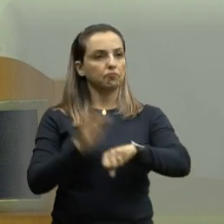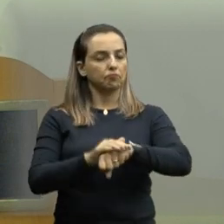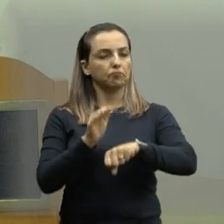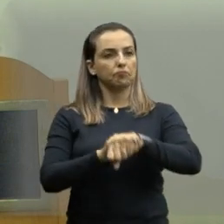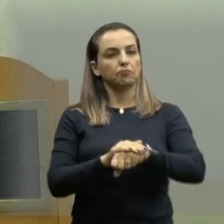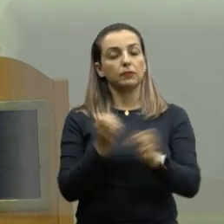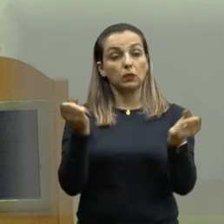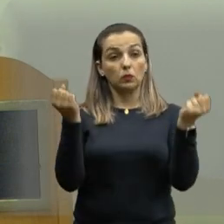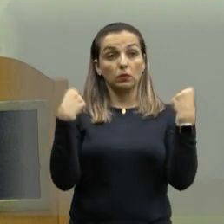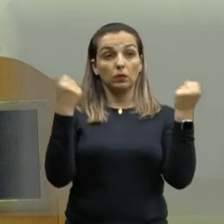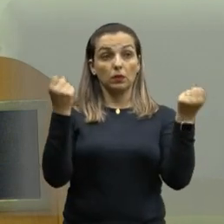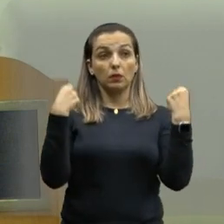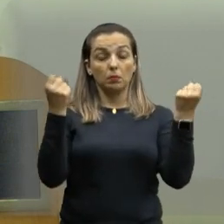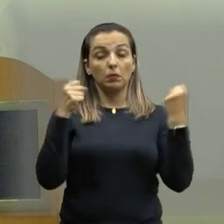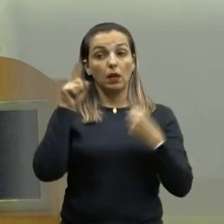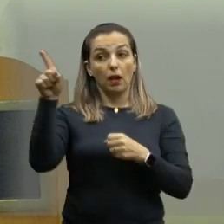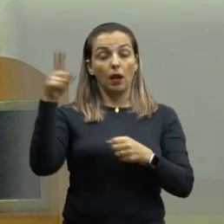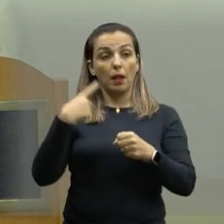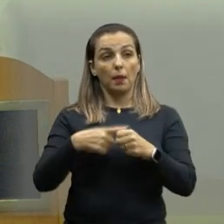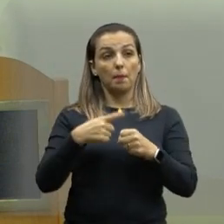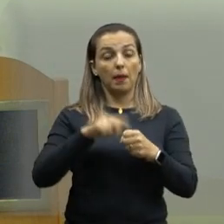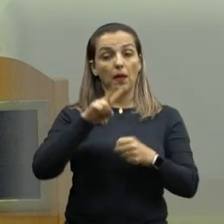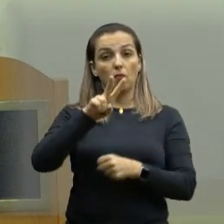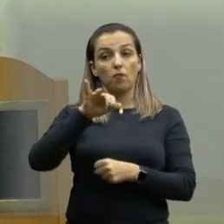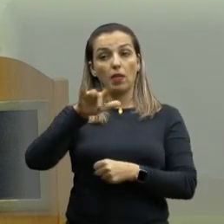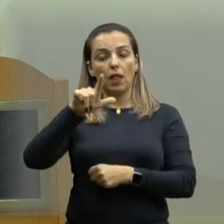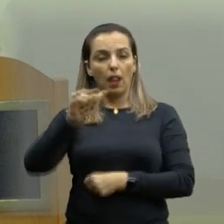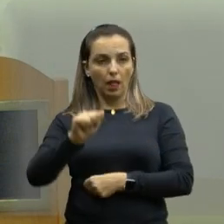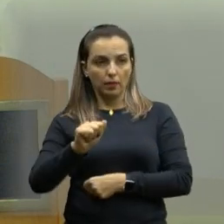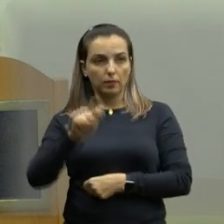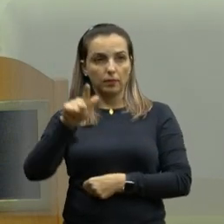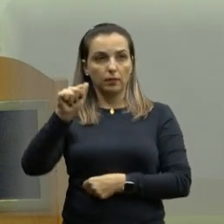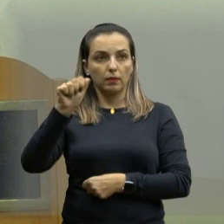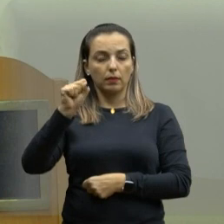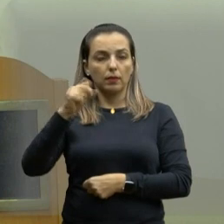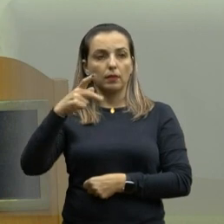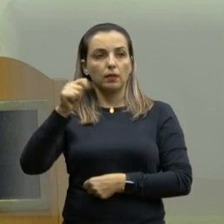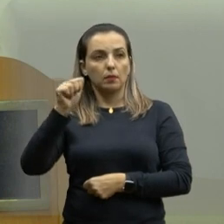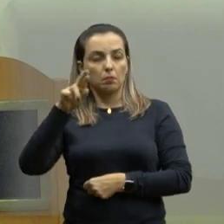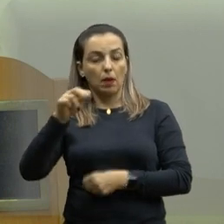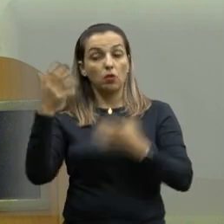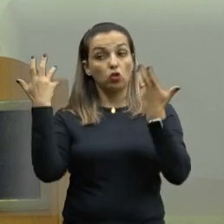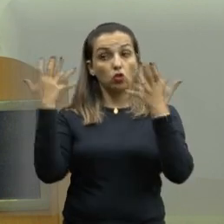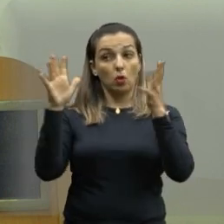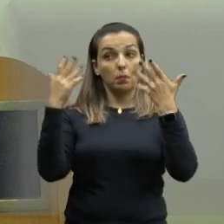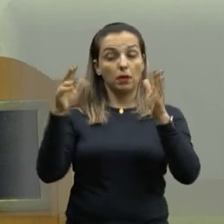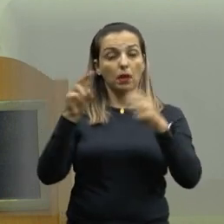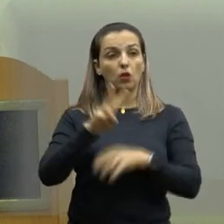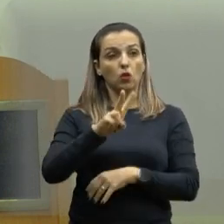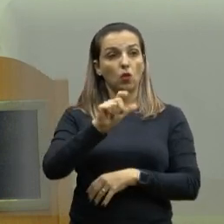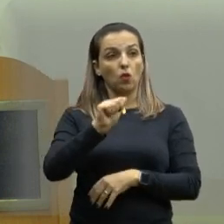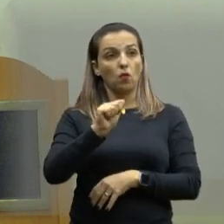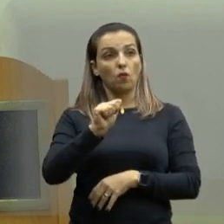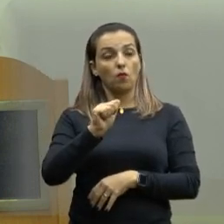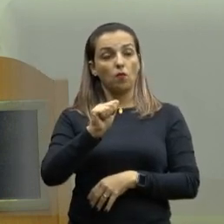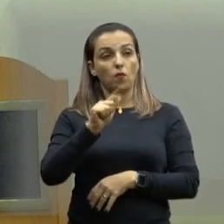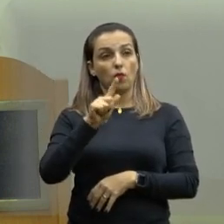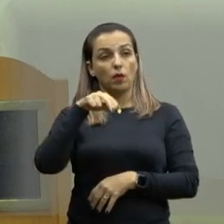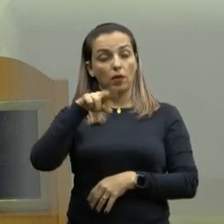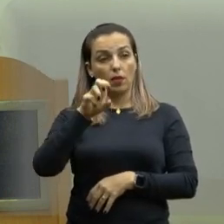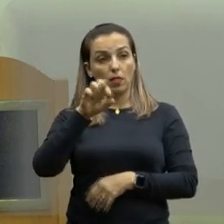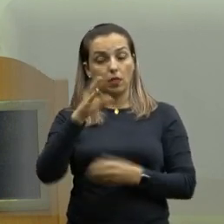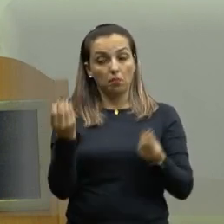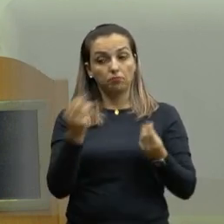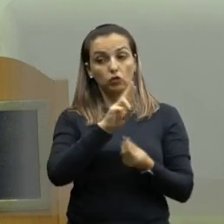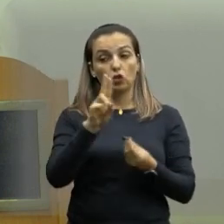a Academia ao Ar Livre, na Vila Gaspar, que na última sessão nós homenageamos o Wagner. É uma emenda oriunda